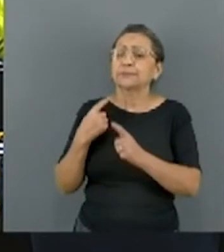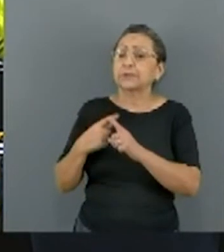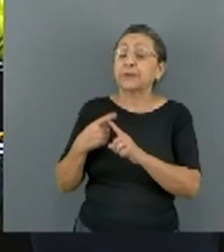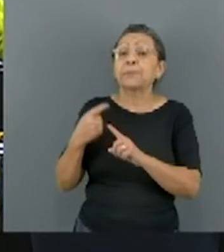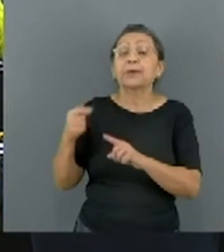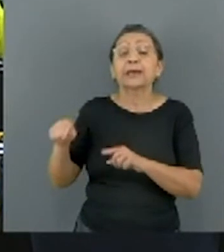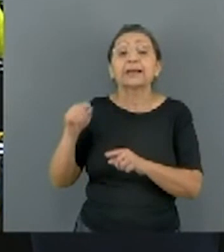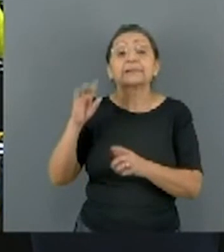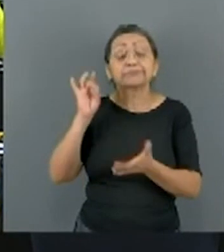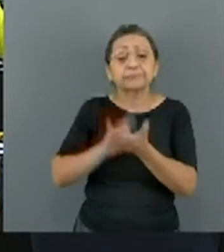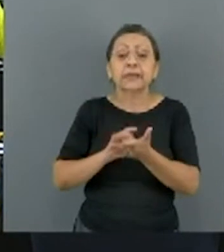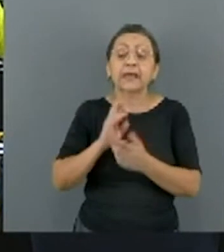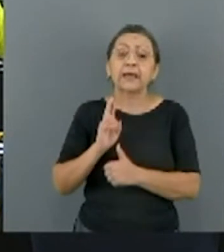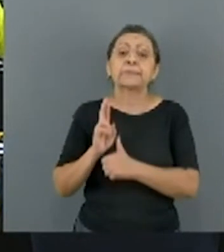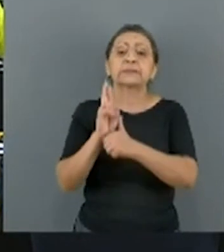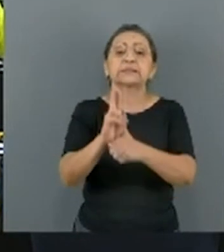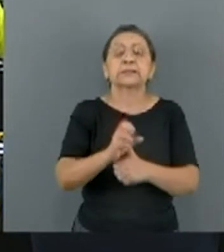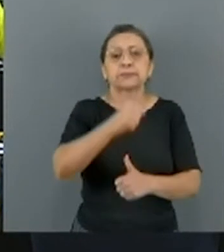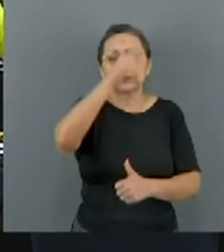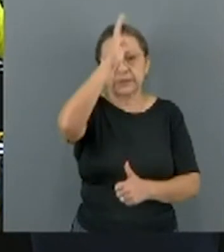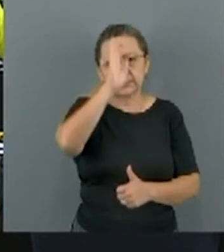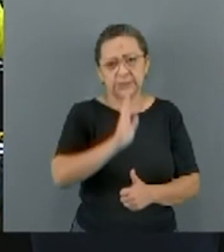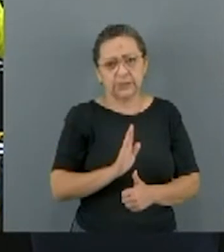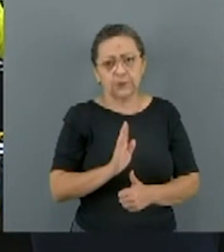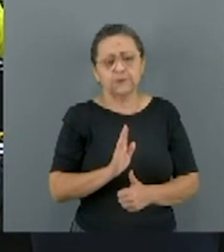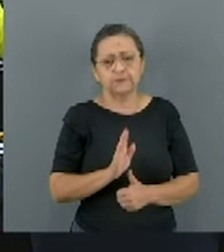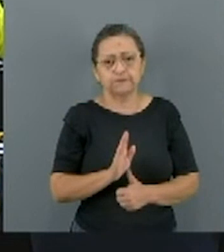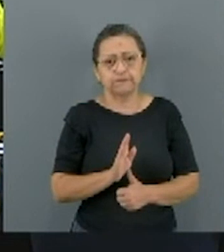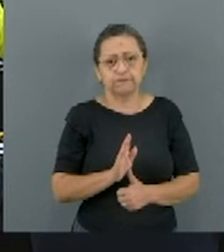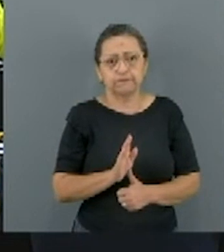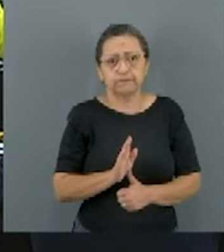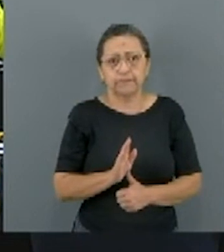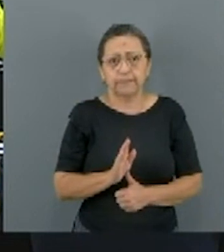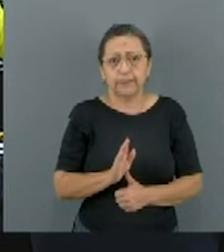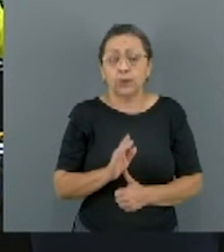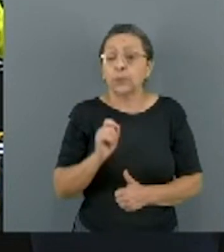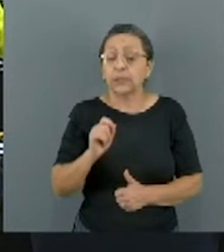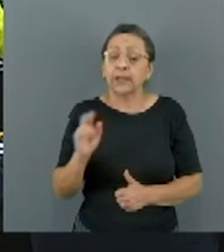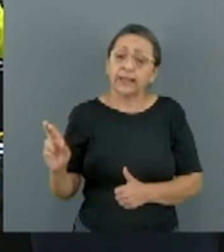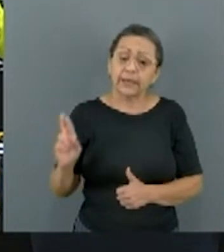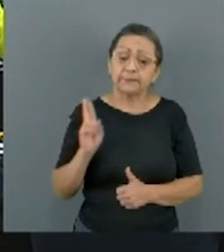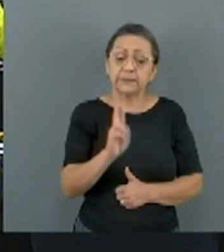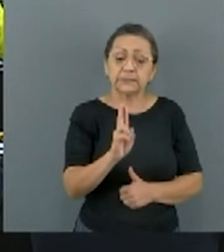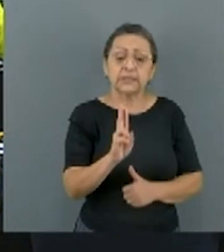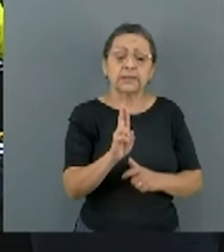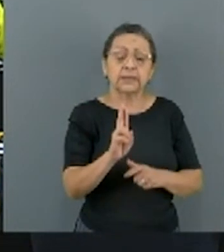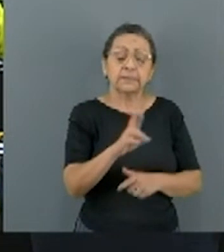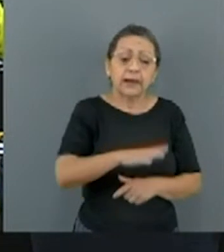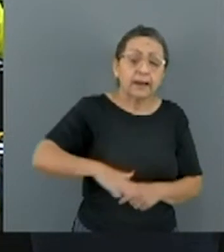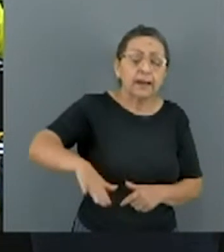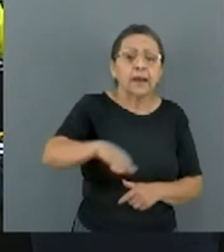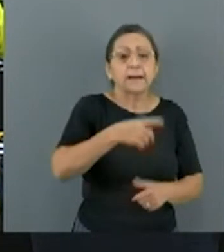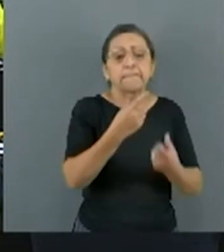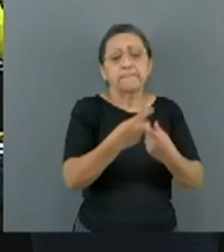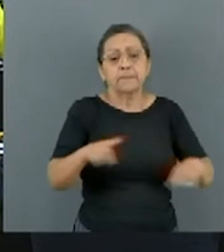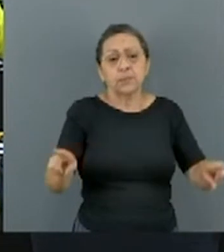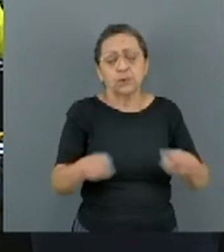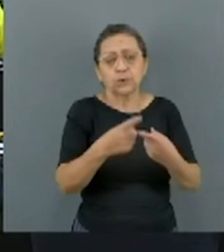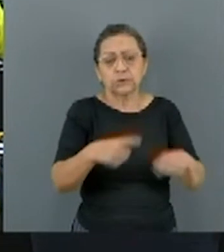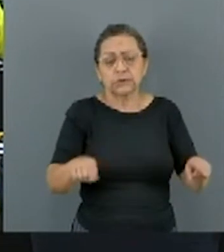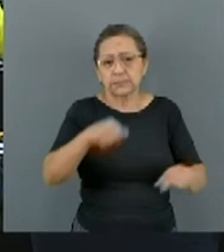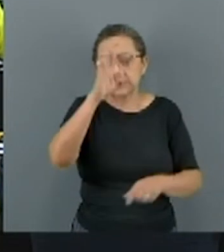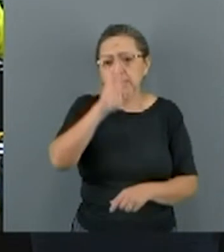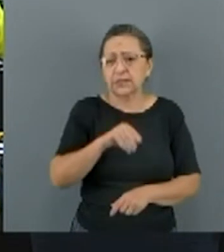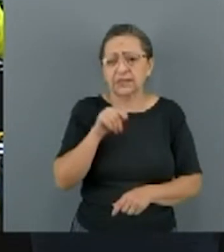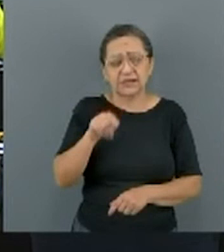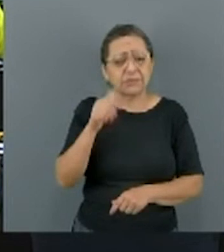para o Brasil. É pelo que ela simboliza para a música popular brasileira, como uma